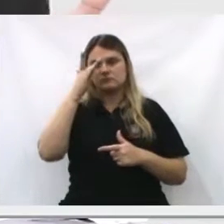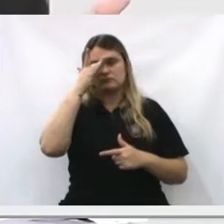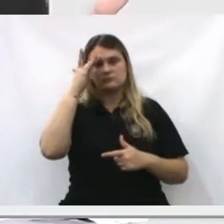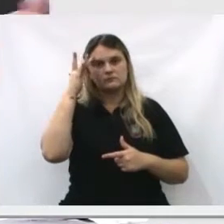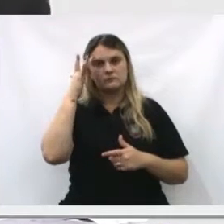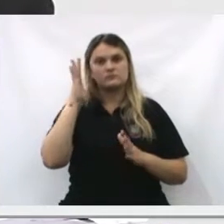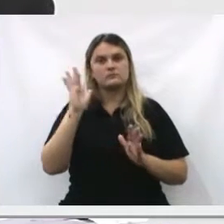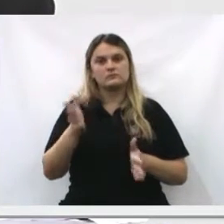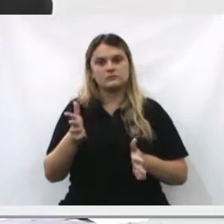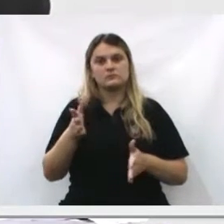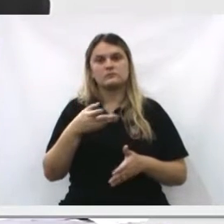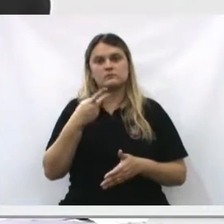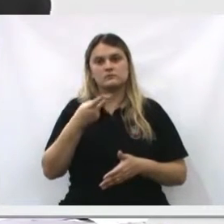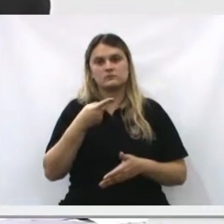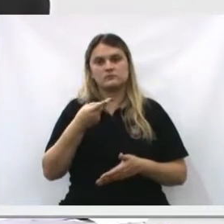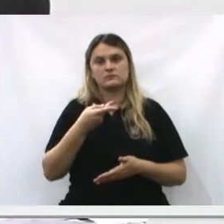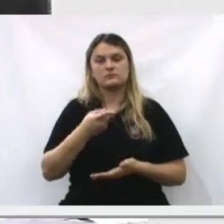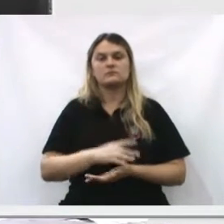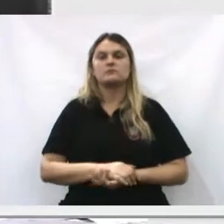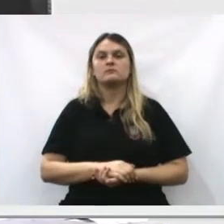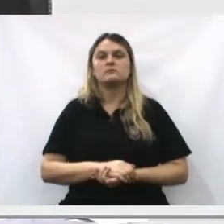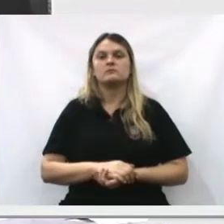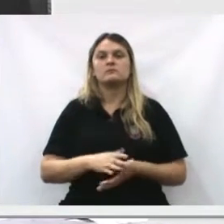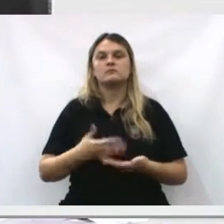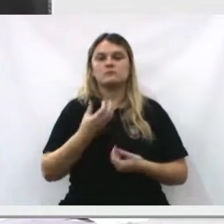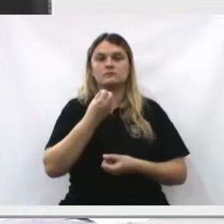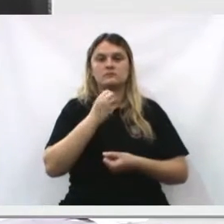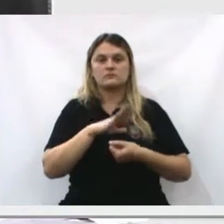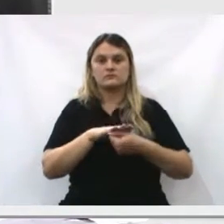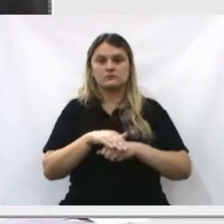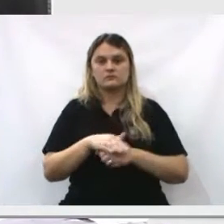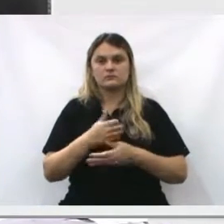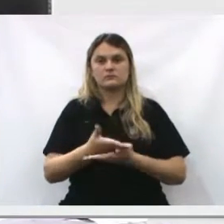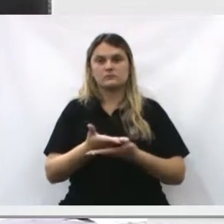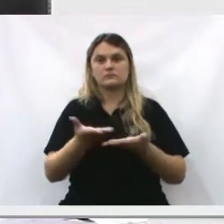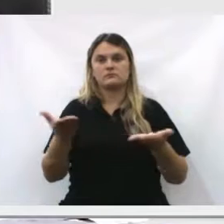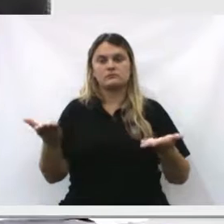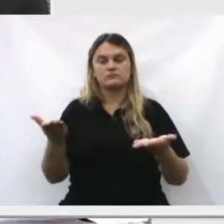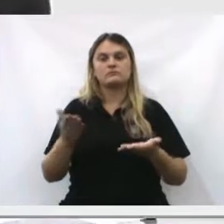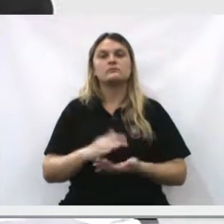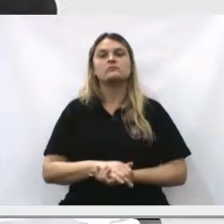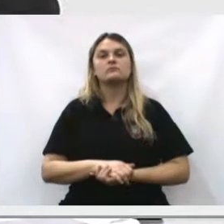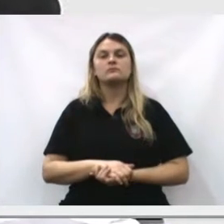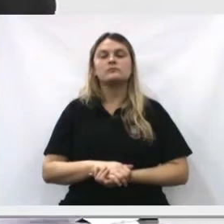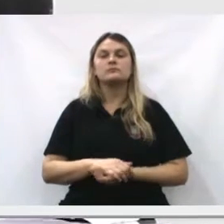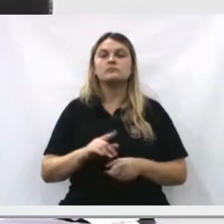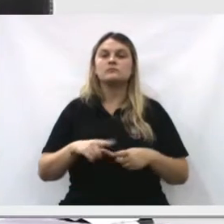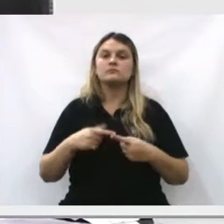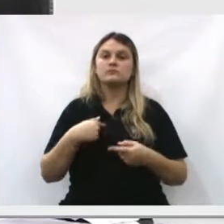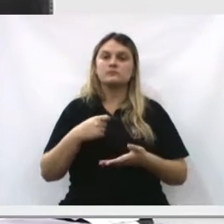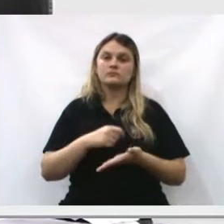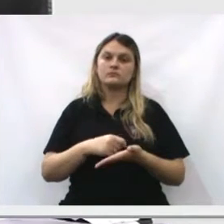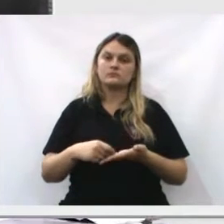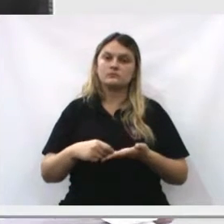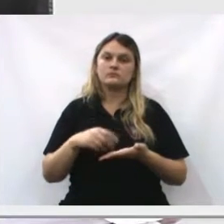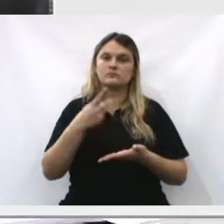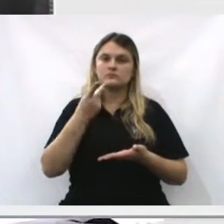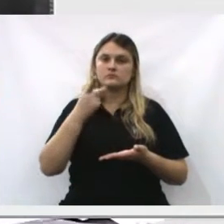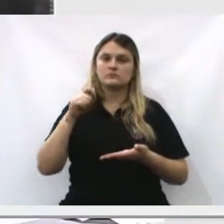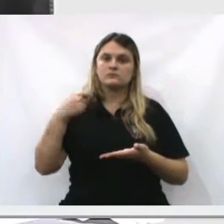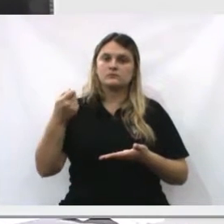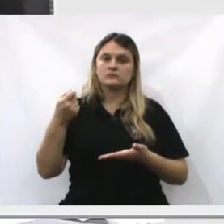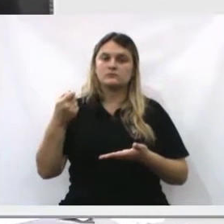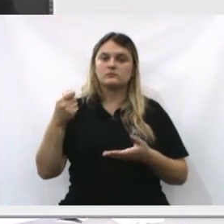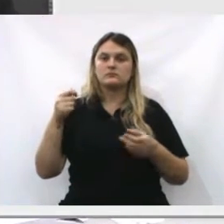a maioria das pessoas já foram reportadas, então boa noite a todos vocês. Mas eu fiz uma